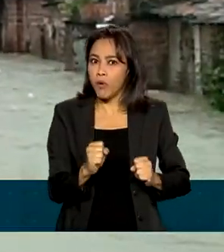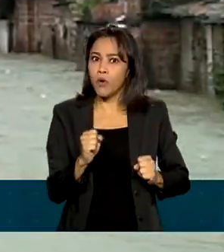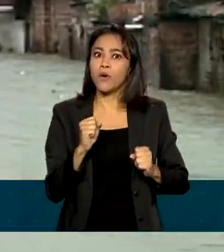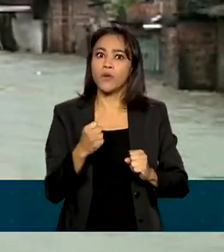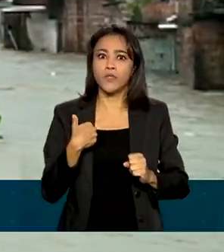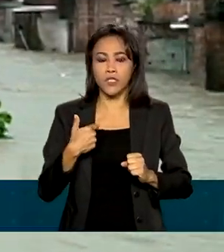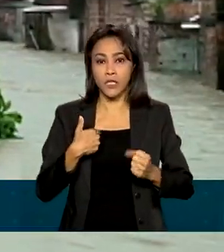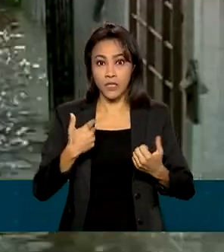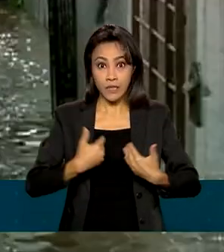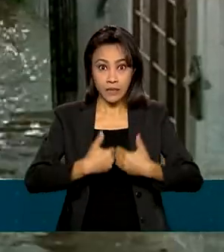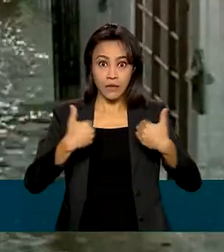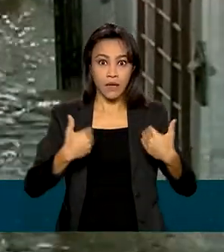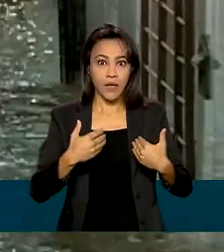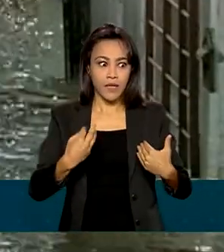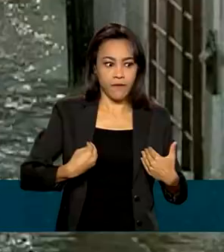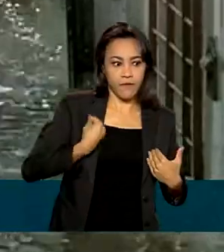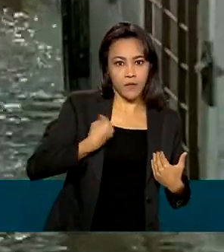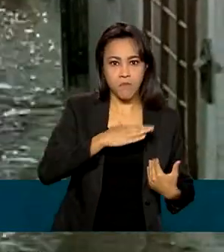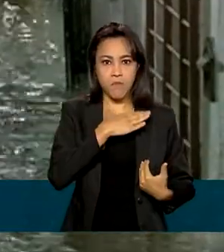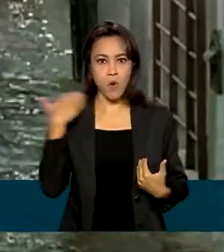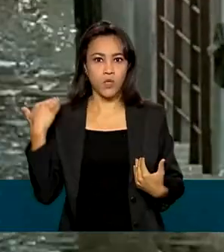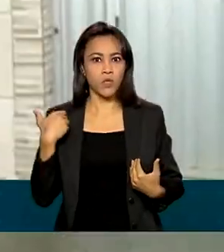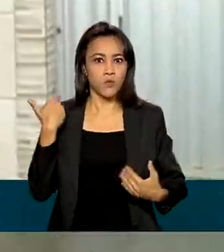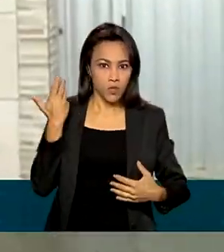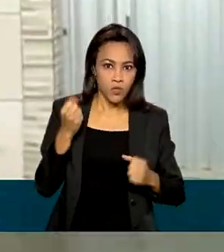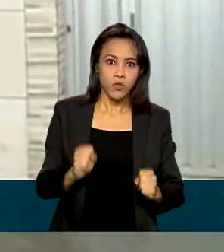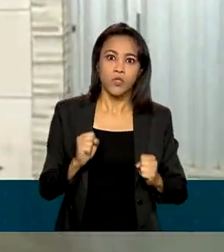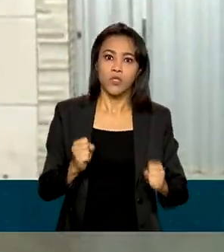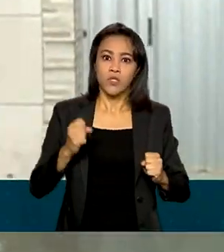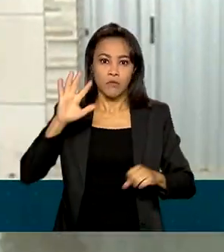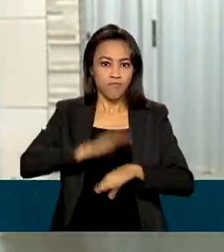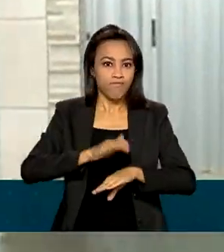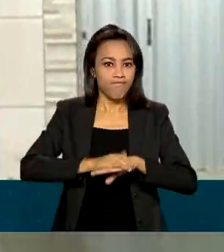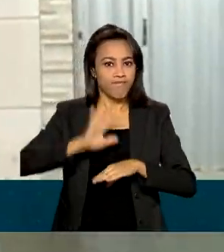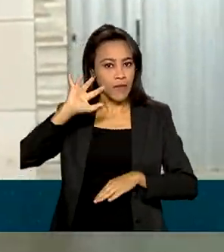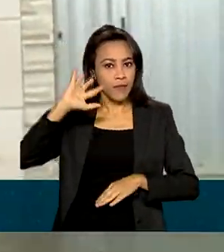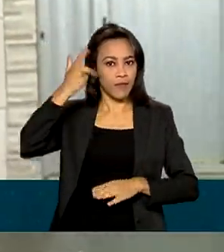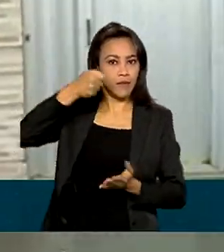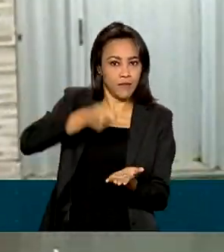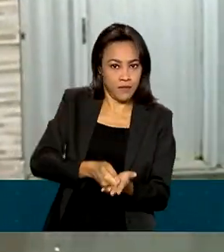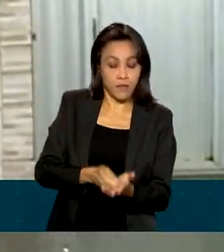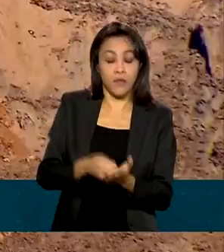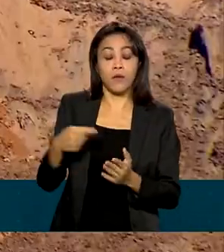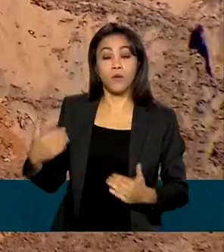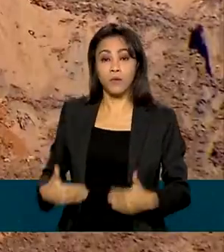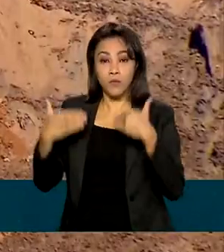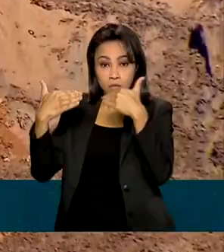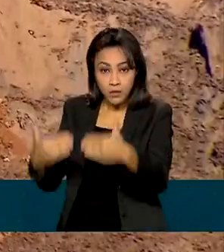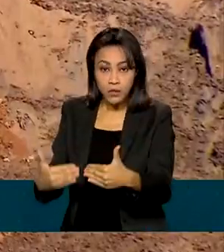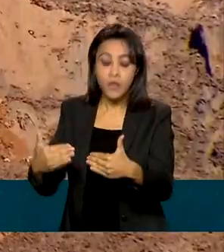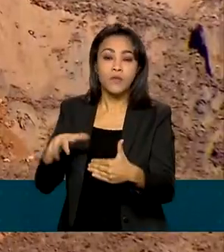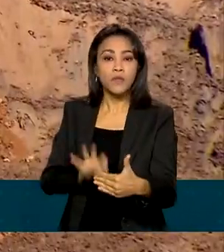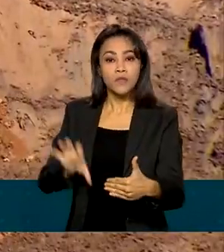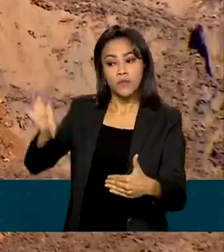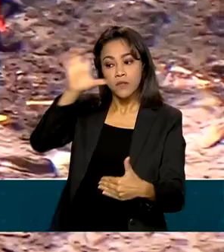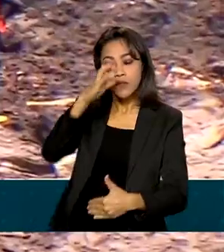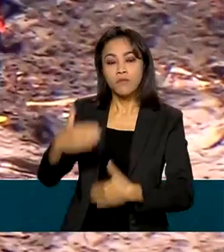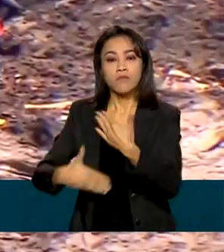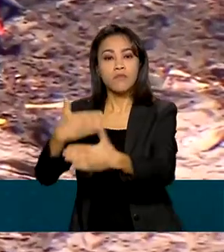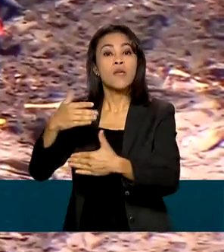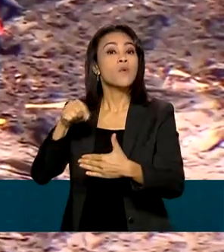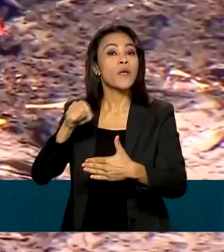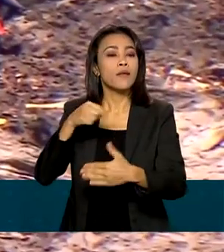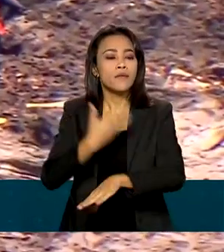vida e a morte numa emergência. Daí, a decisão do Ministério de Desenvolvimento Regional de capacitar